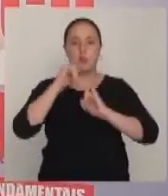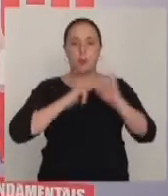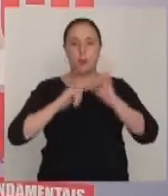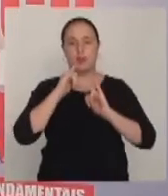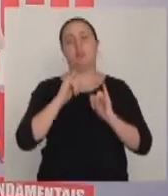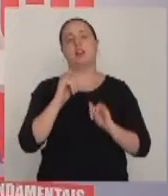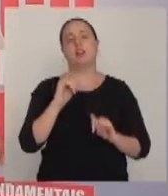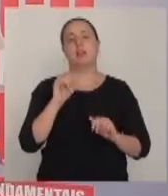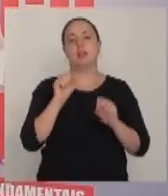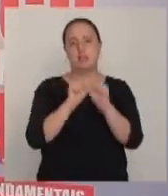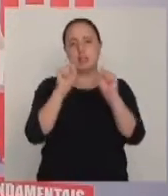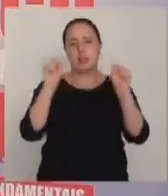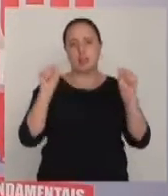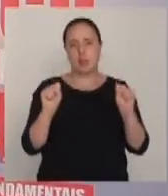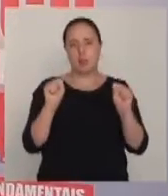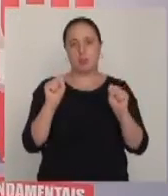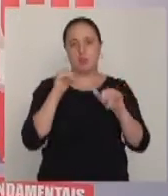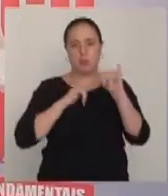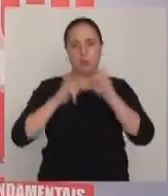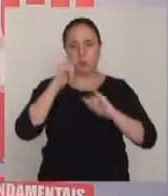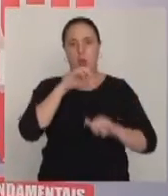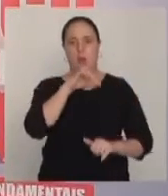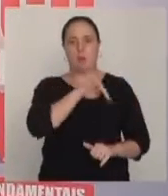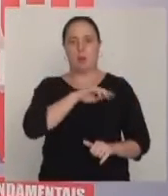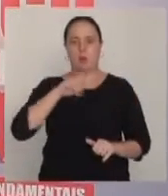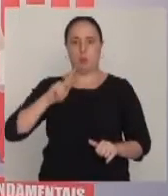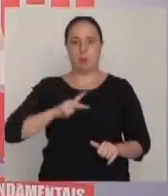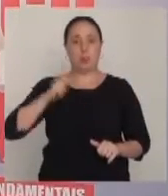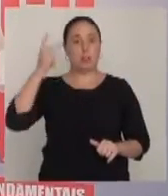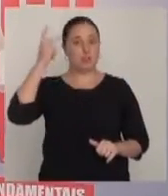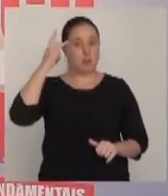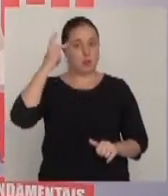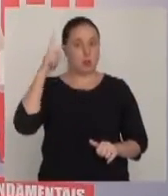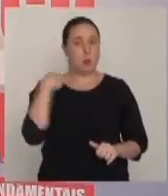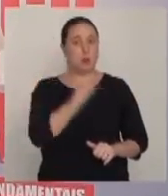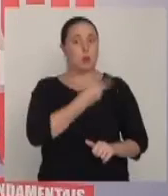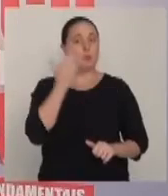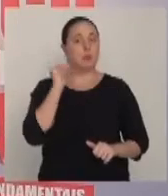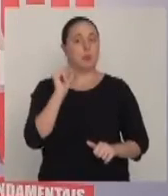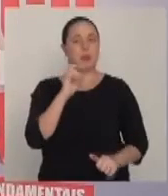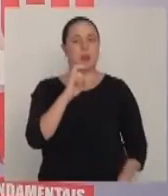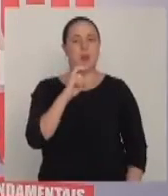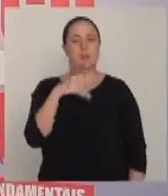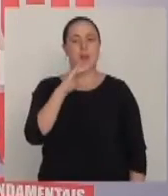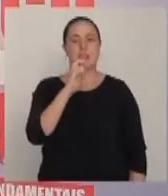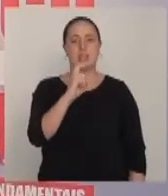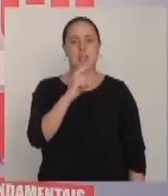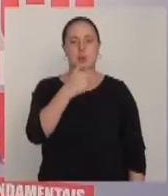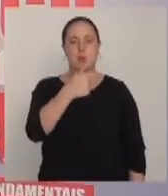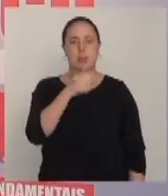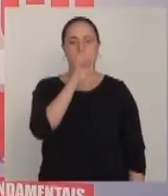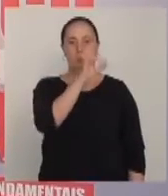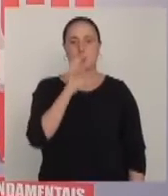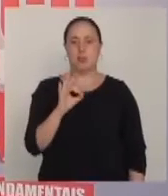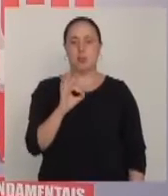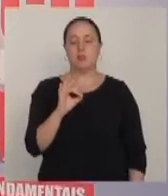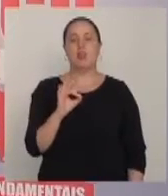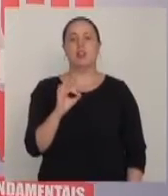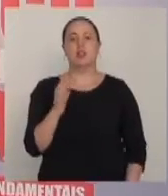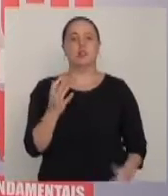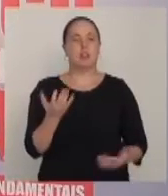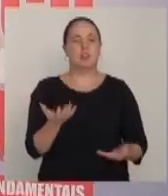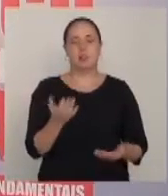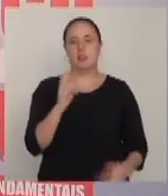informações do Sistema de Informação a Cidadão do Ministério Público de São Paulo, soubemos que mais de 57% dos casos,